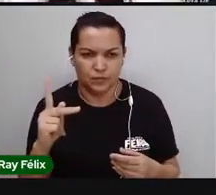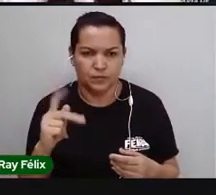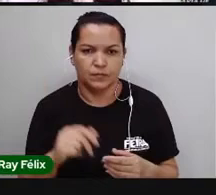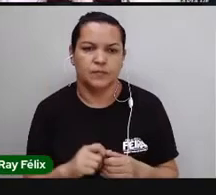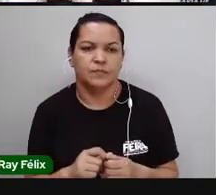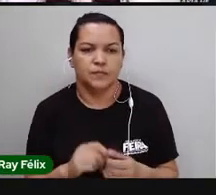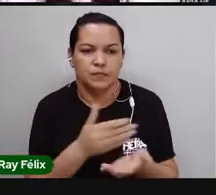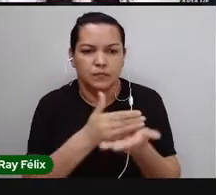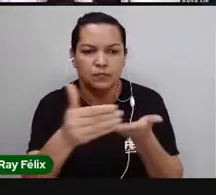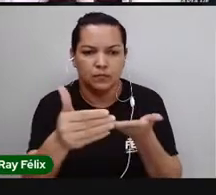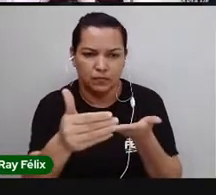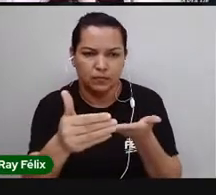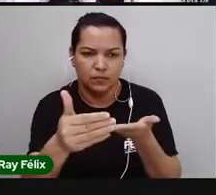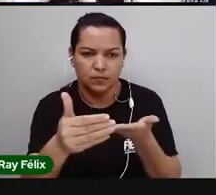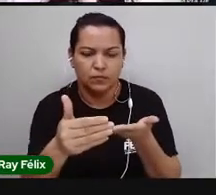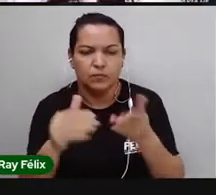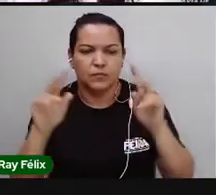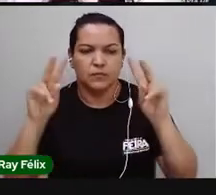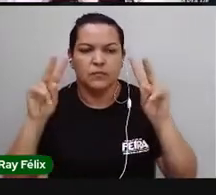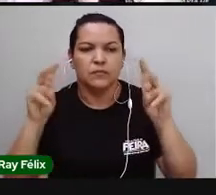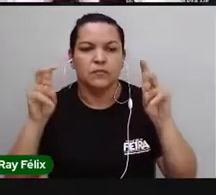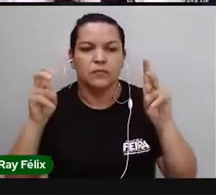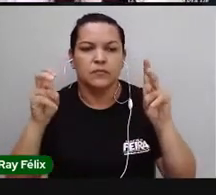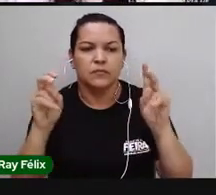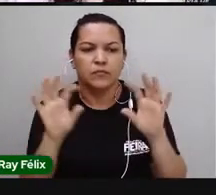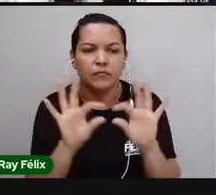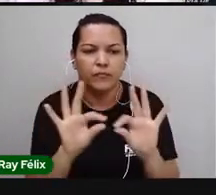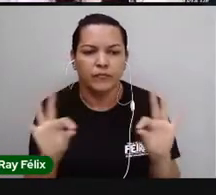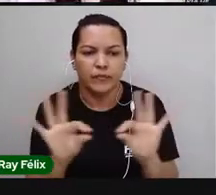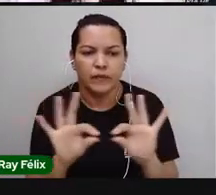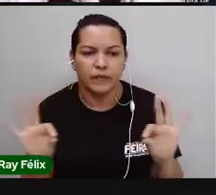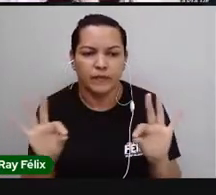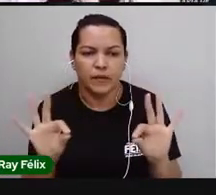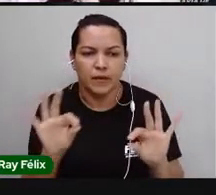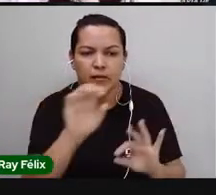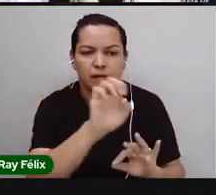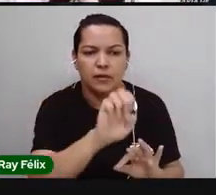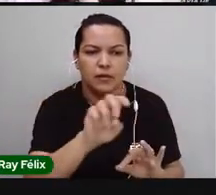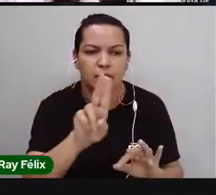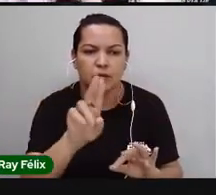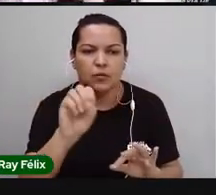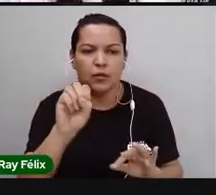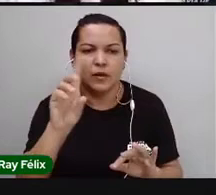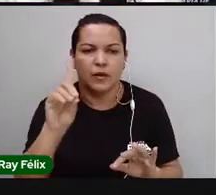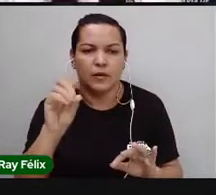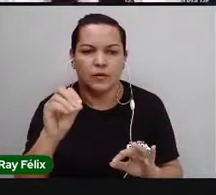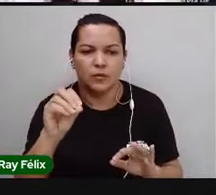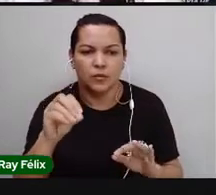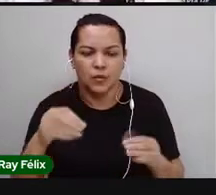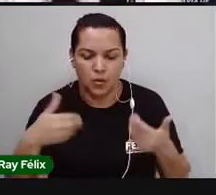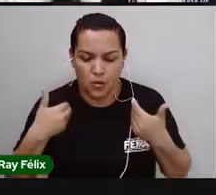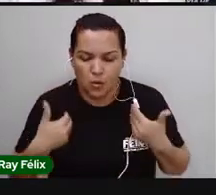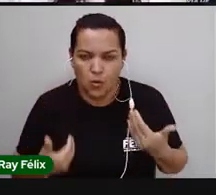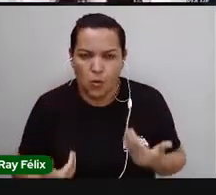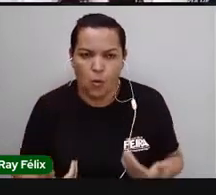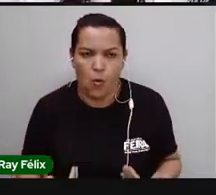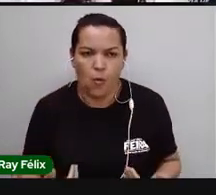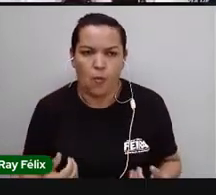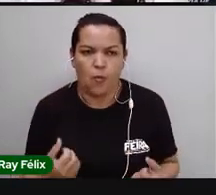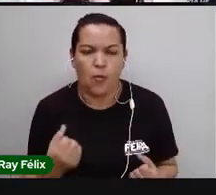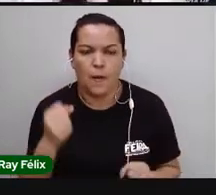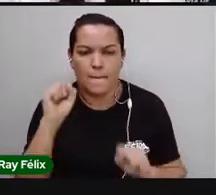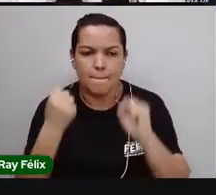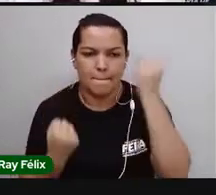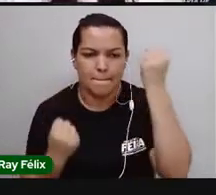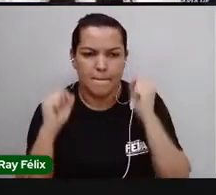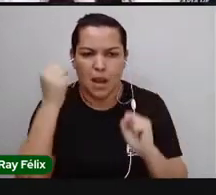Pra começar, eu trago essa frase de Eduardo Galeano, que ele diz o seguinte, O corpo não é uma máquina, como nos diz a